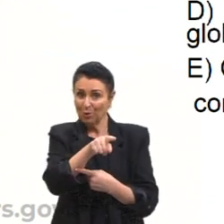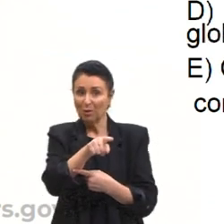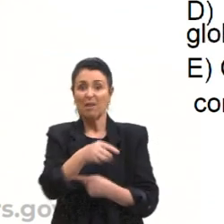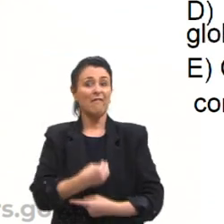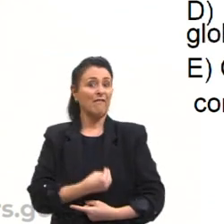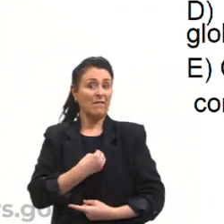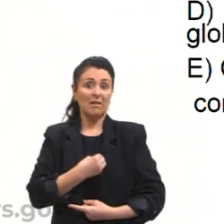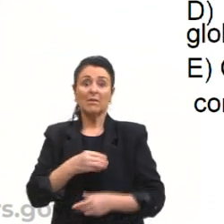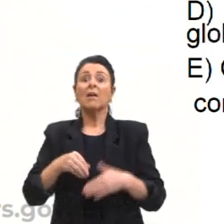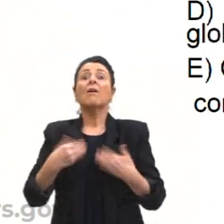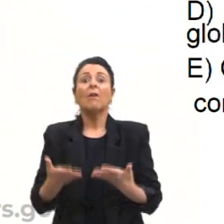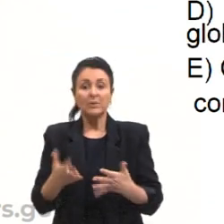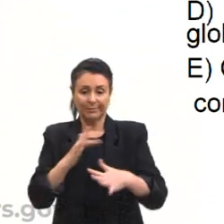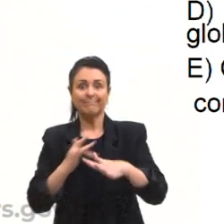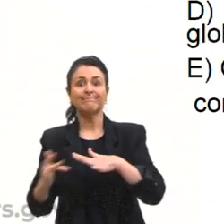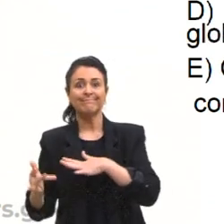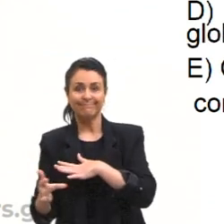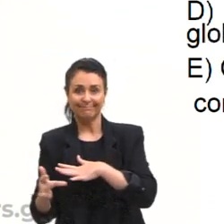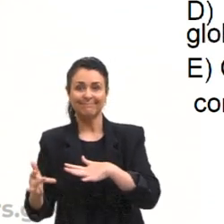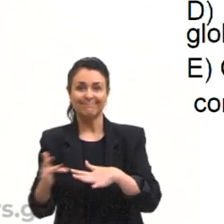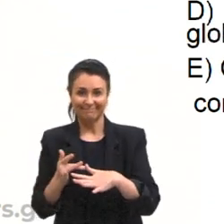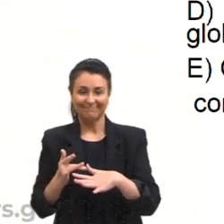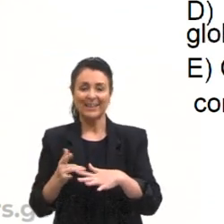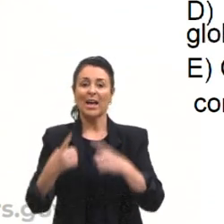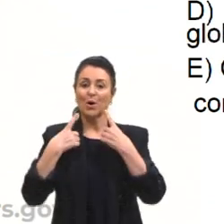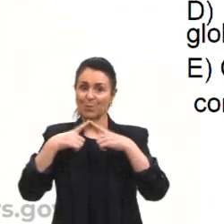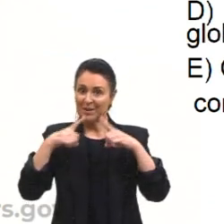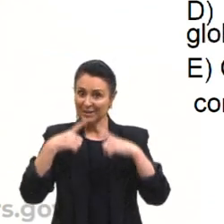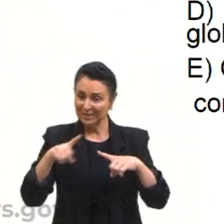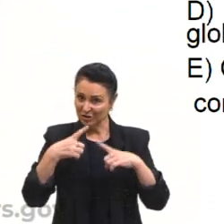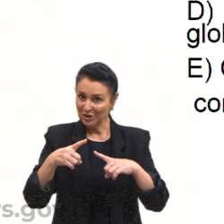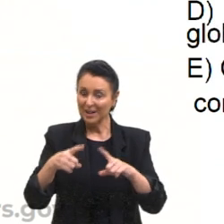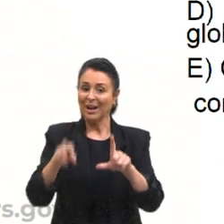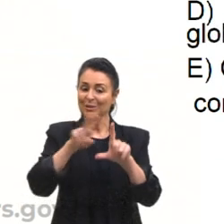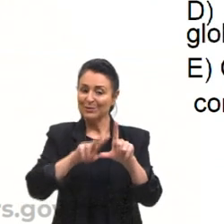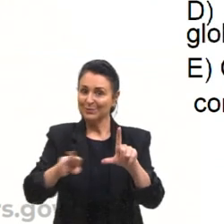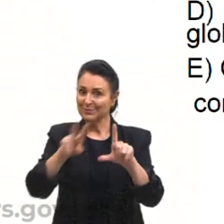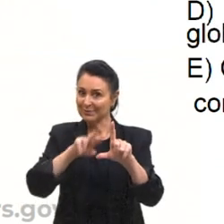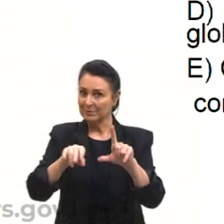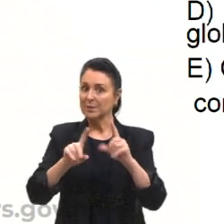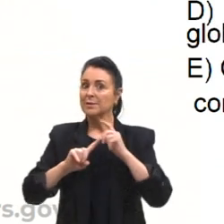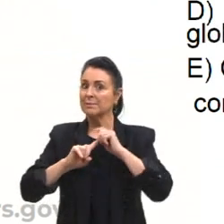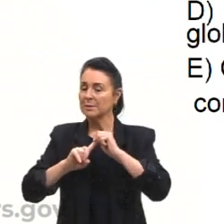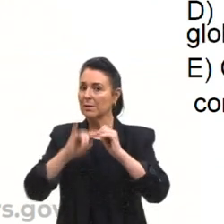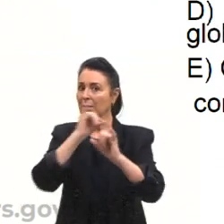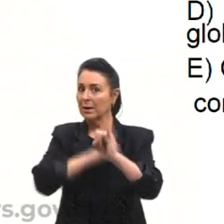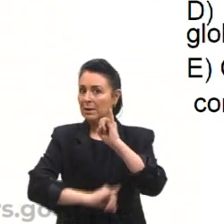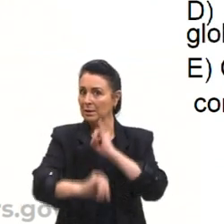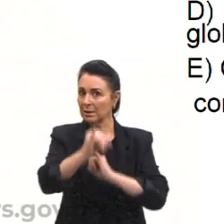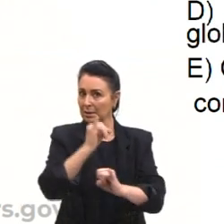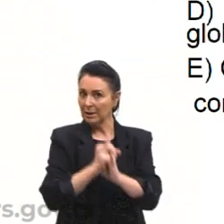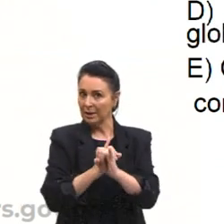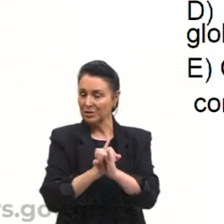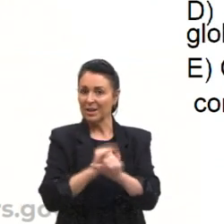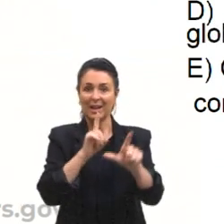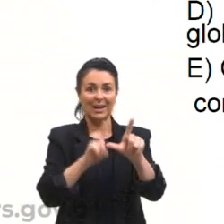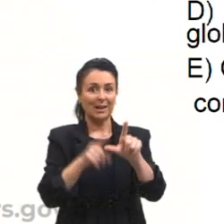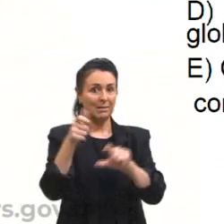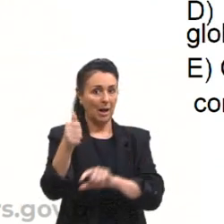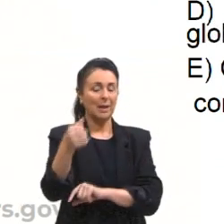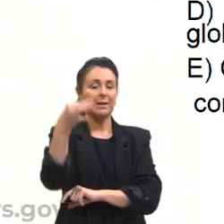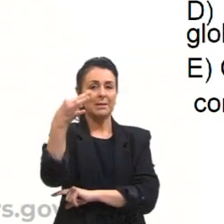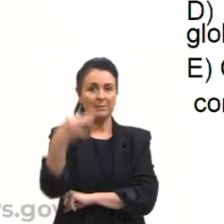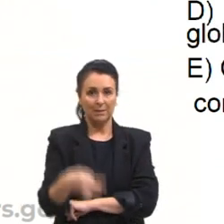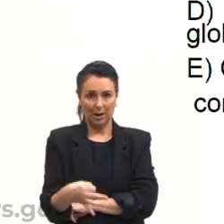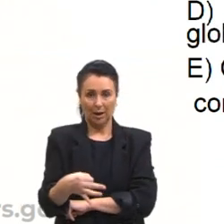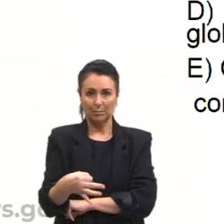a charge revela uma crítica aos meios de comunicação e em especial à internet, por quê? Letra A é a correta, questiona